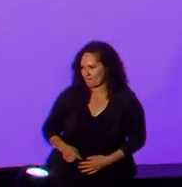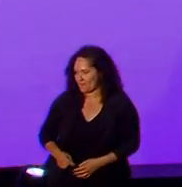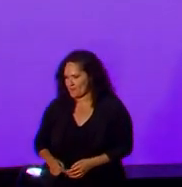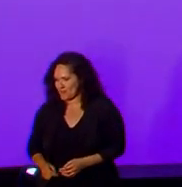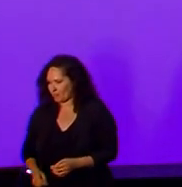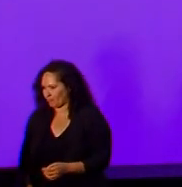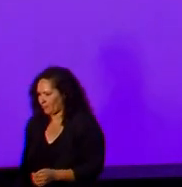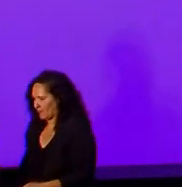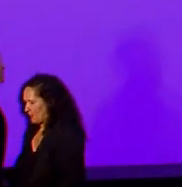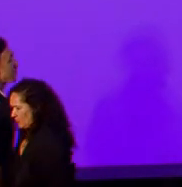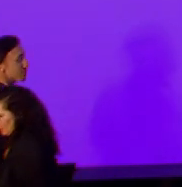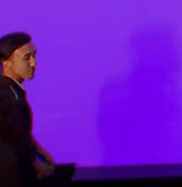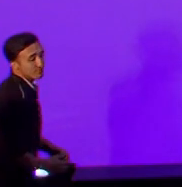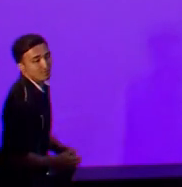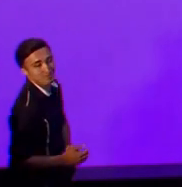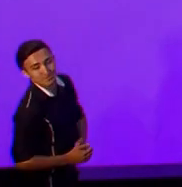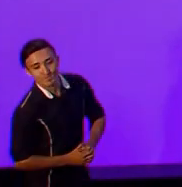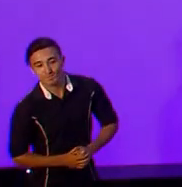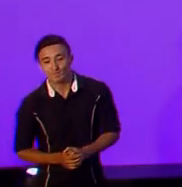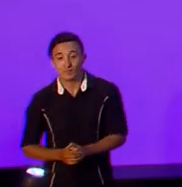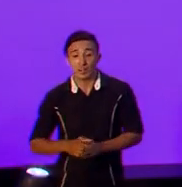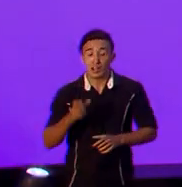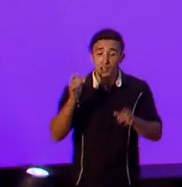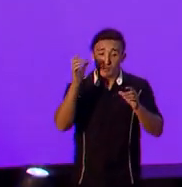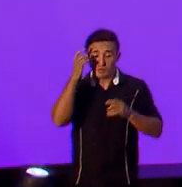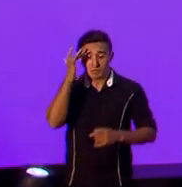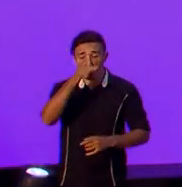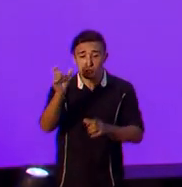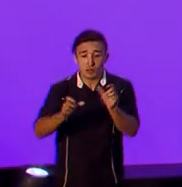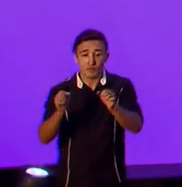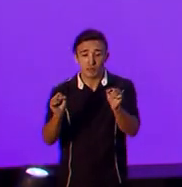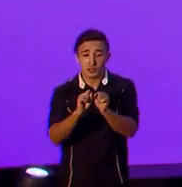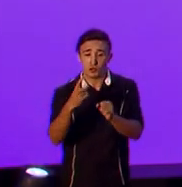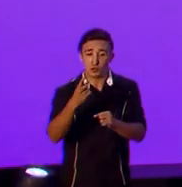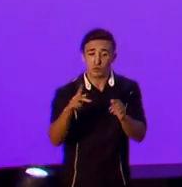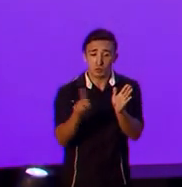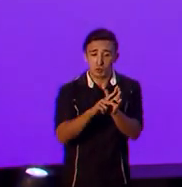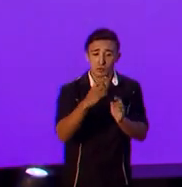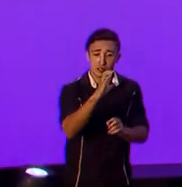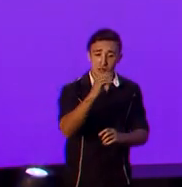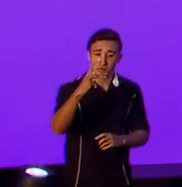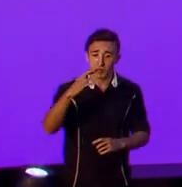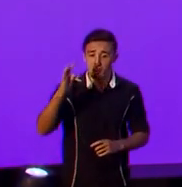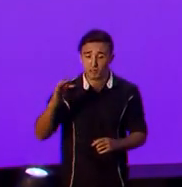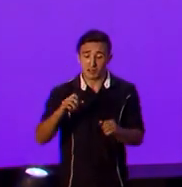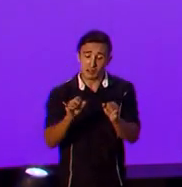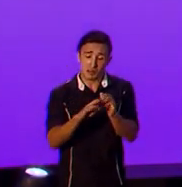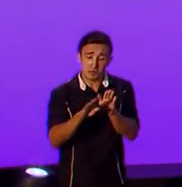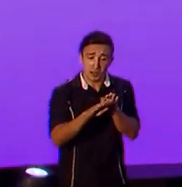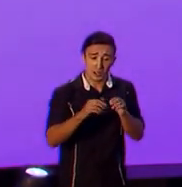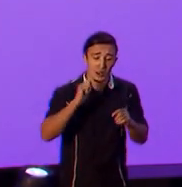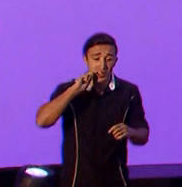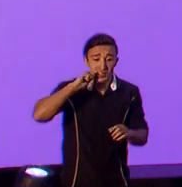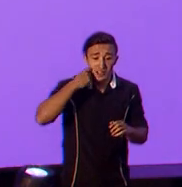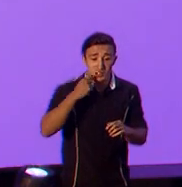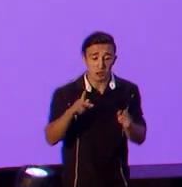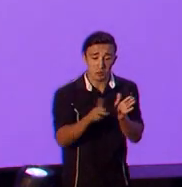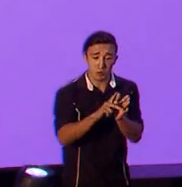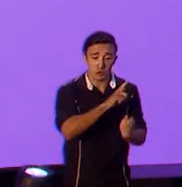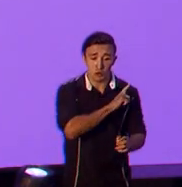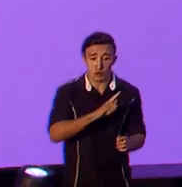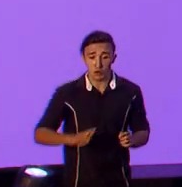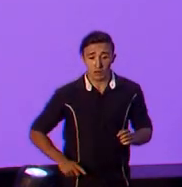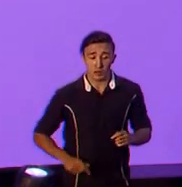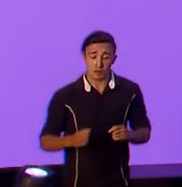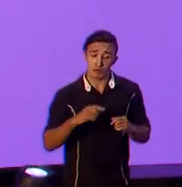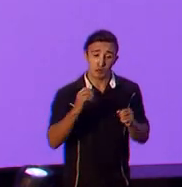cidadão utilizar o seu CPF e uma única senha para acessar os sistemas do governo. Então, é assim no INSS, é